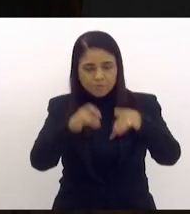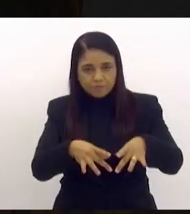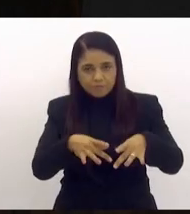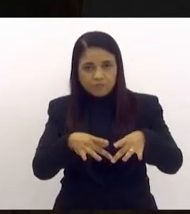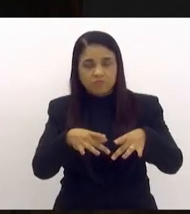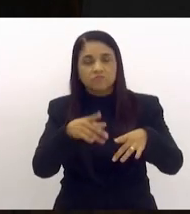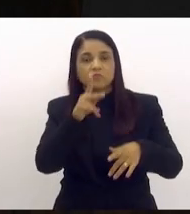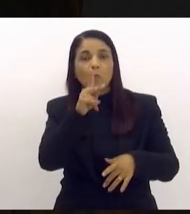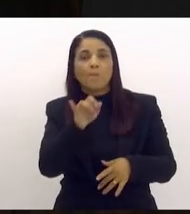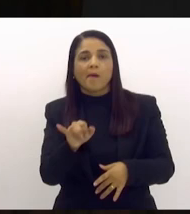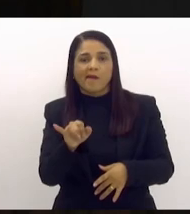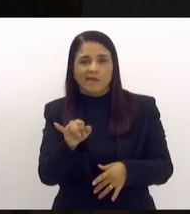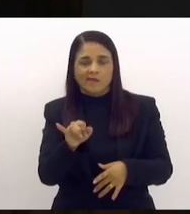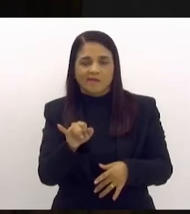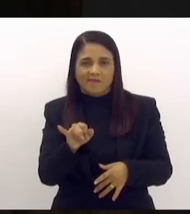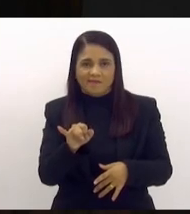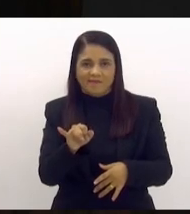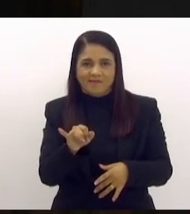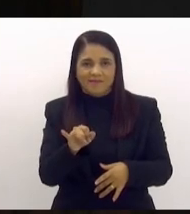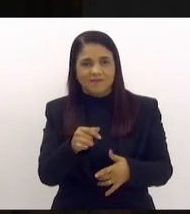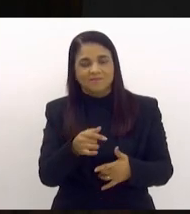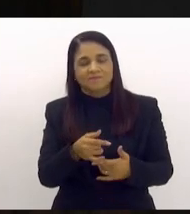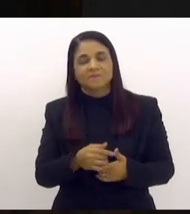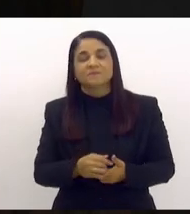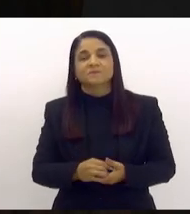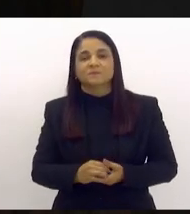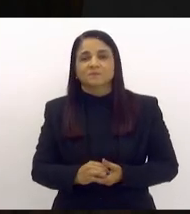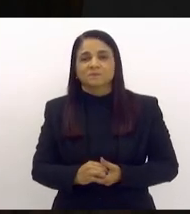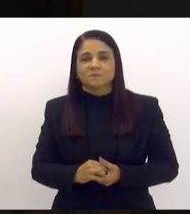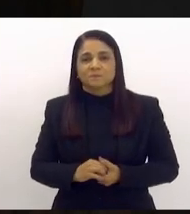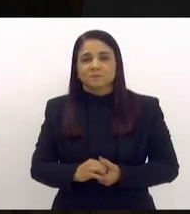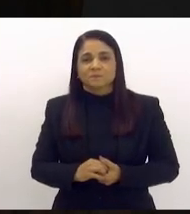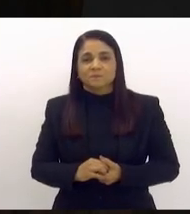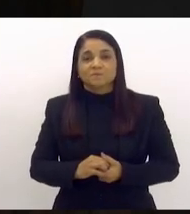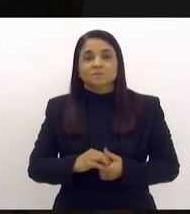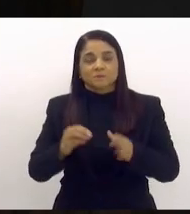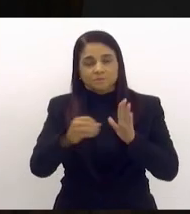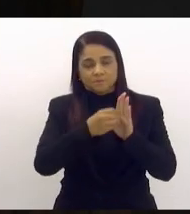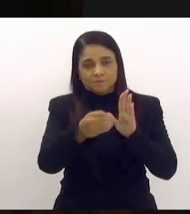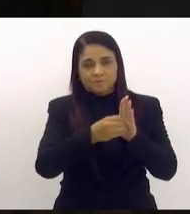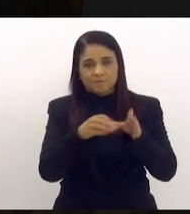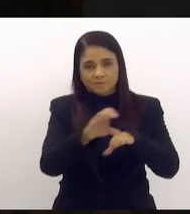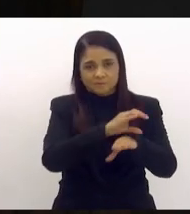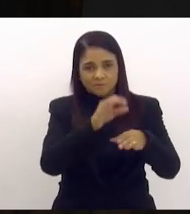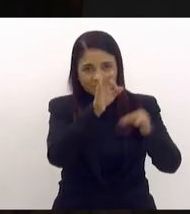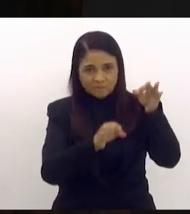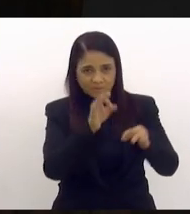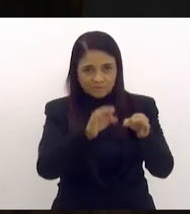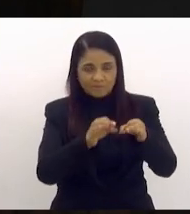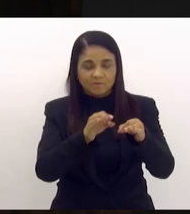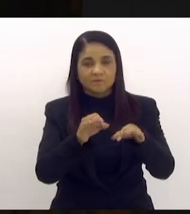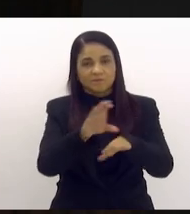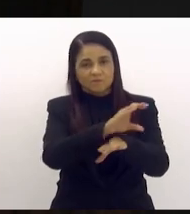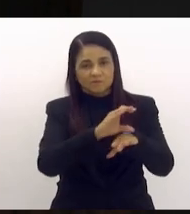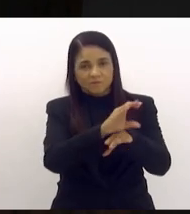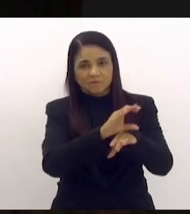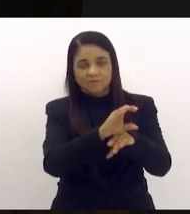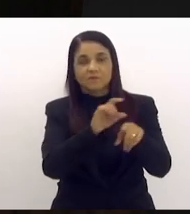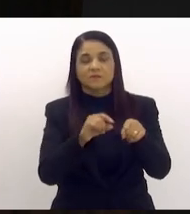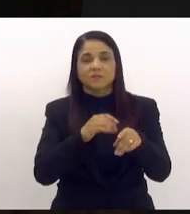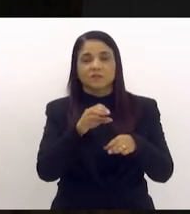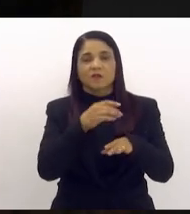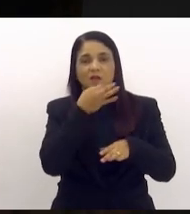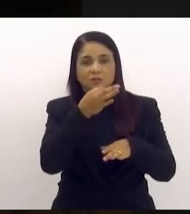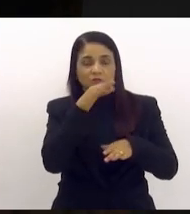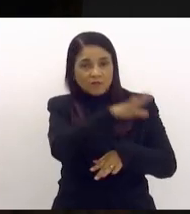paterno e da outras providências. Parecer das comissões de Constituição e Justiça pela juridicidade, assuntos da criança e